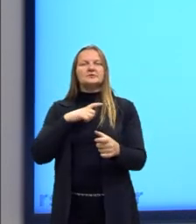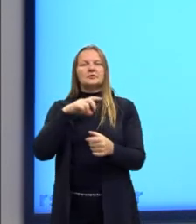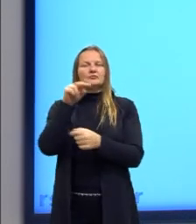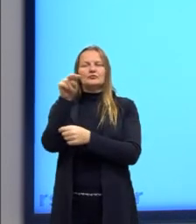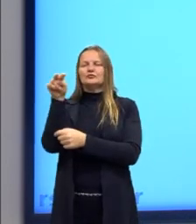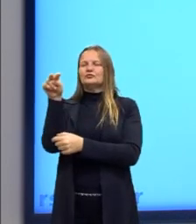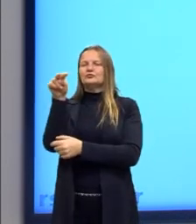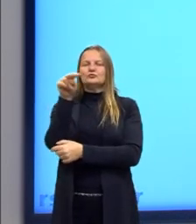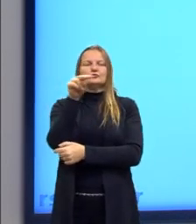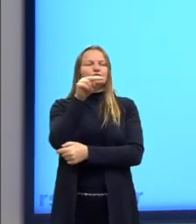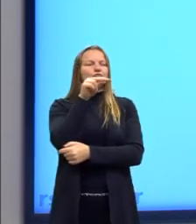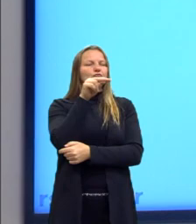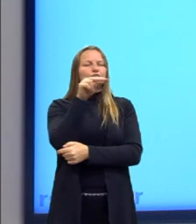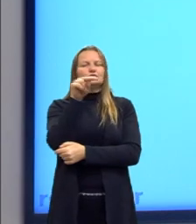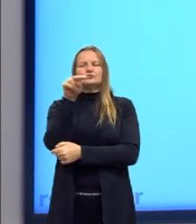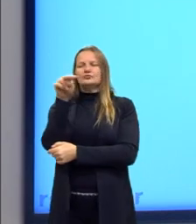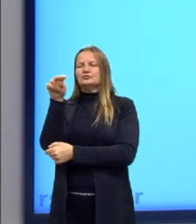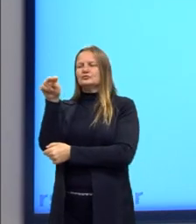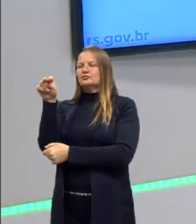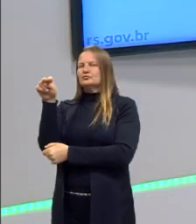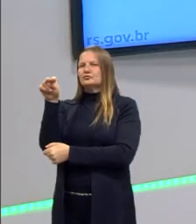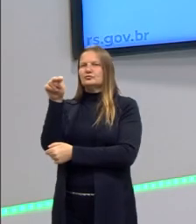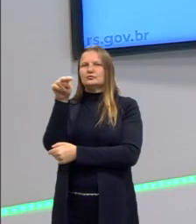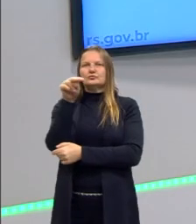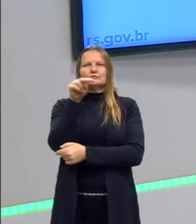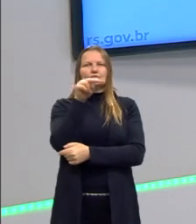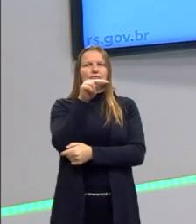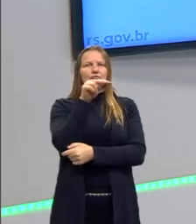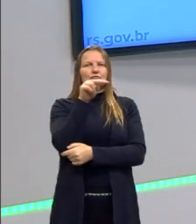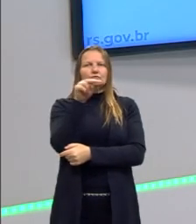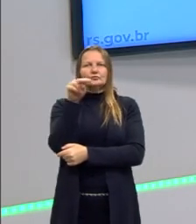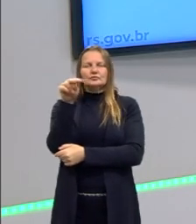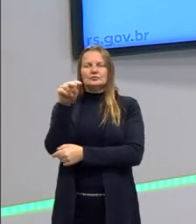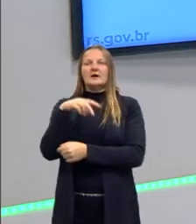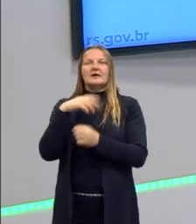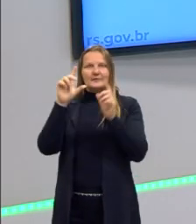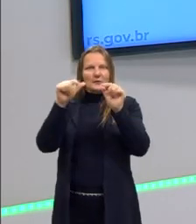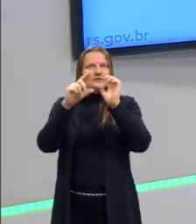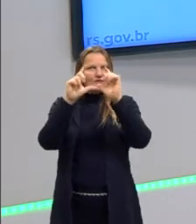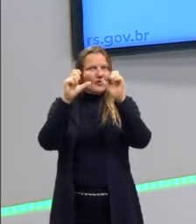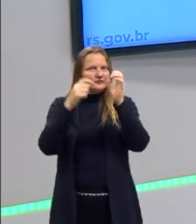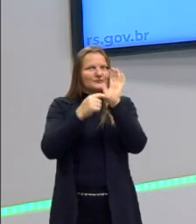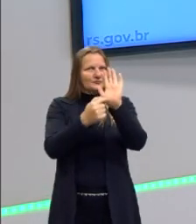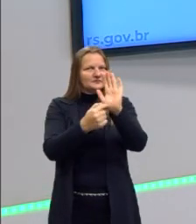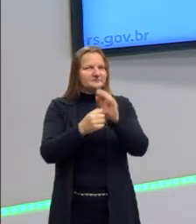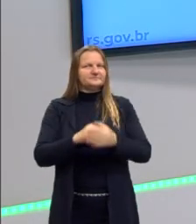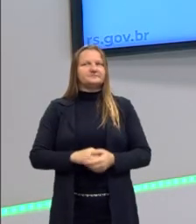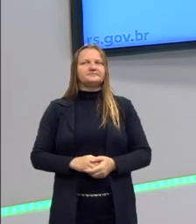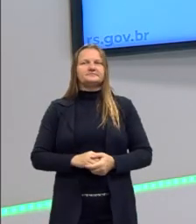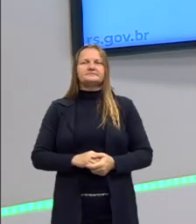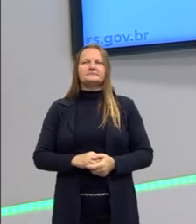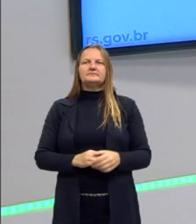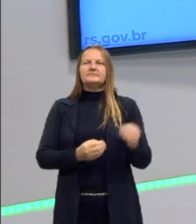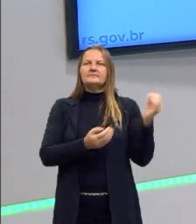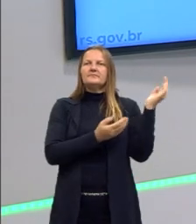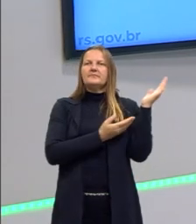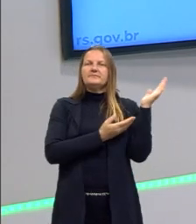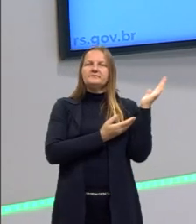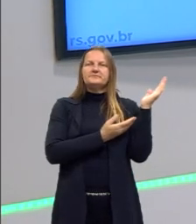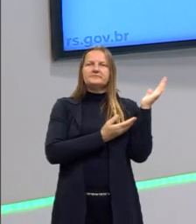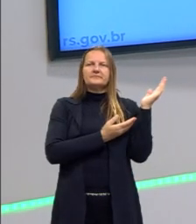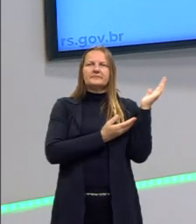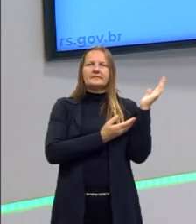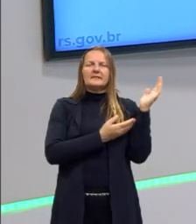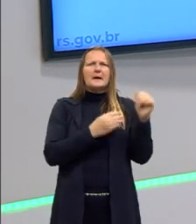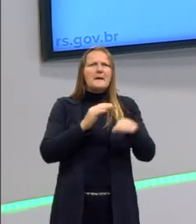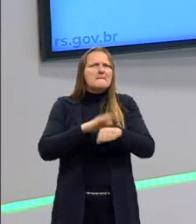vigilante. Já vamos ver algumas imagens. E aqui uma frase do Bentham, a mais rara de